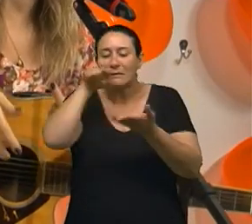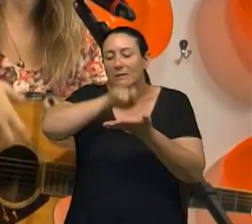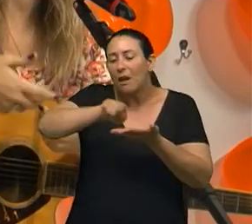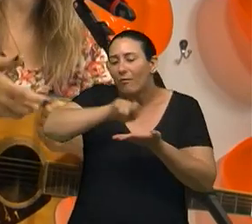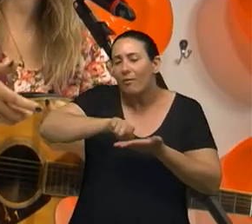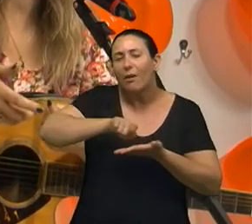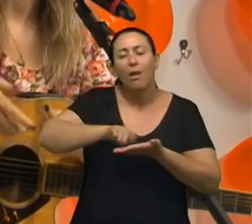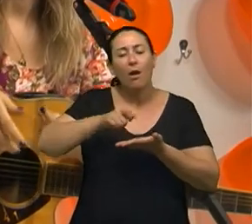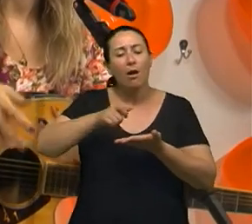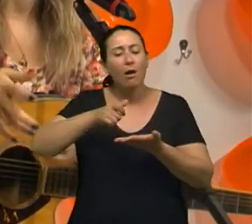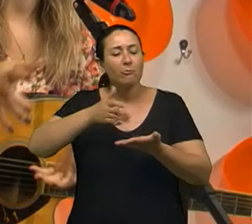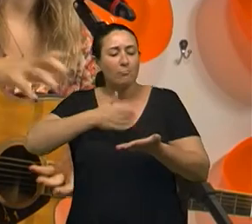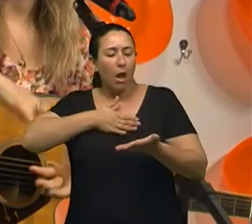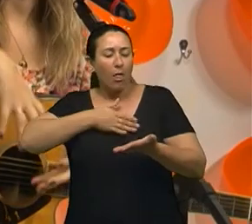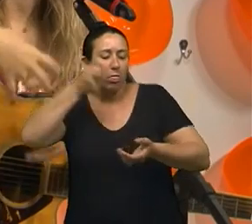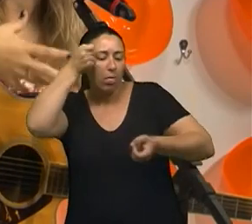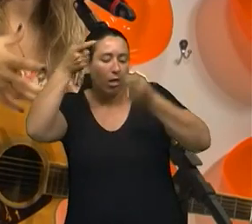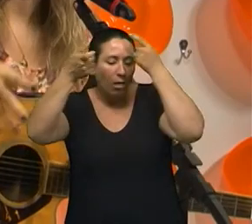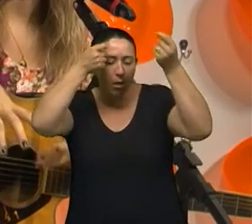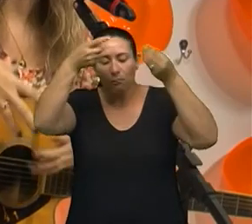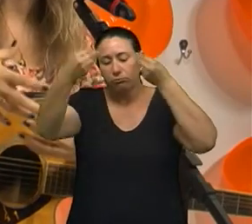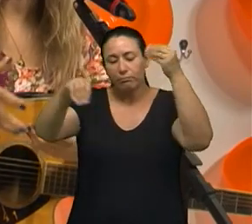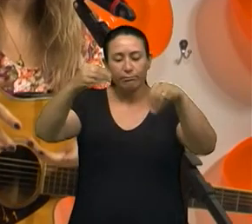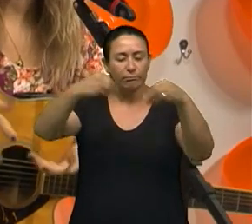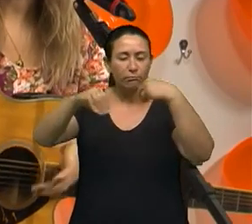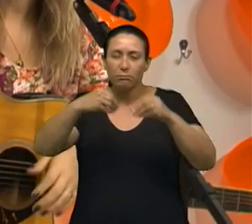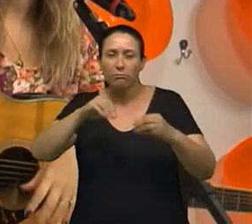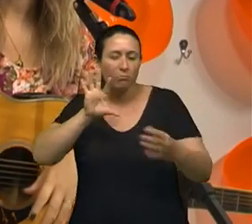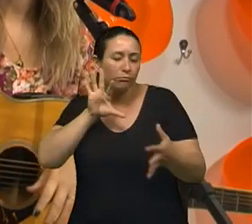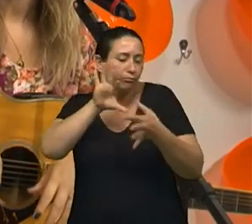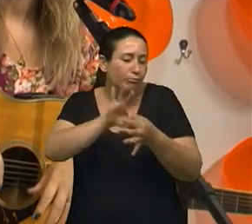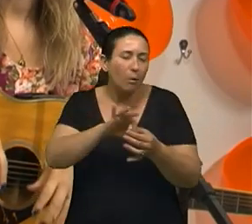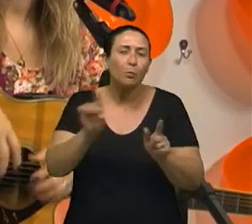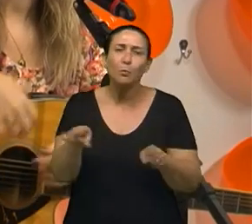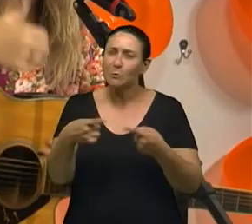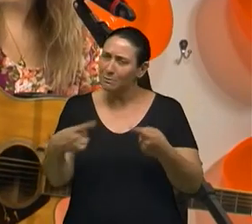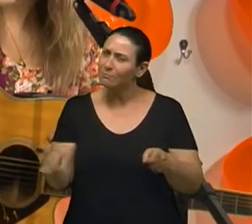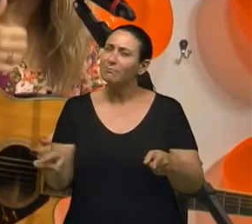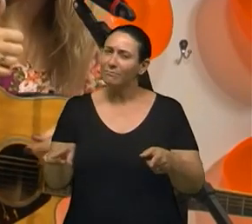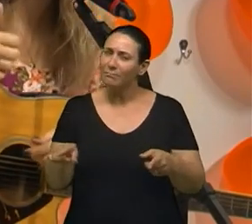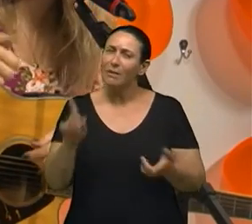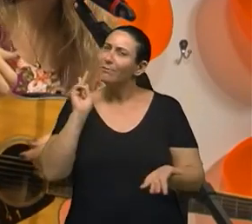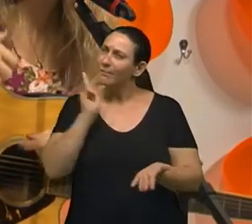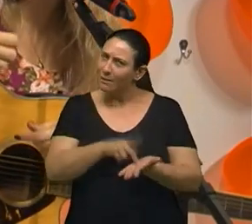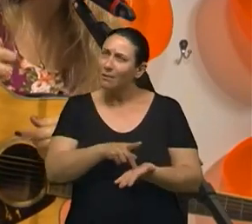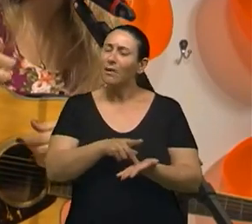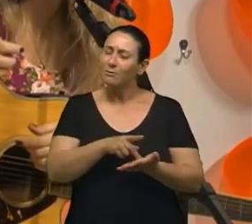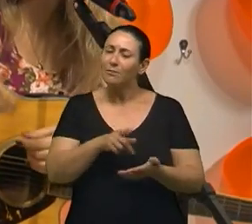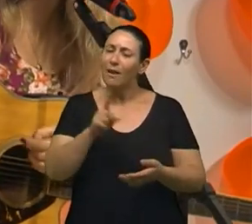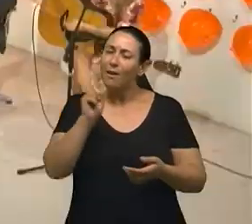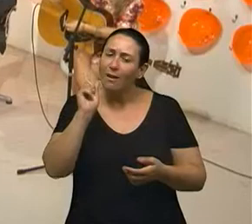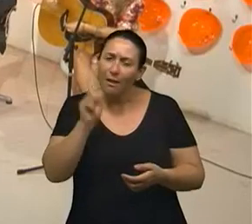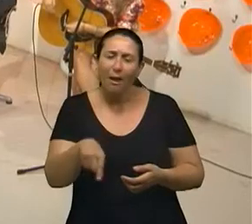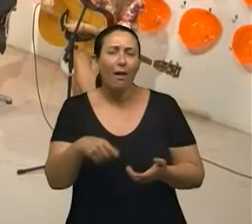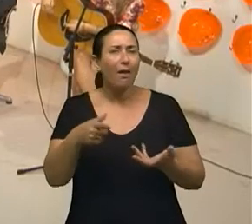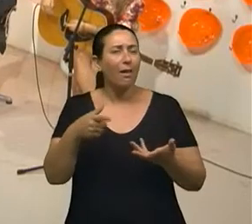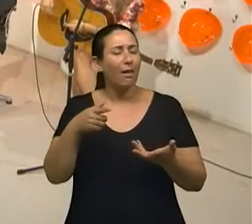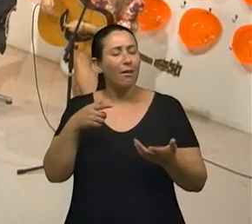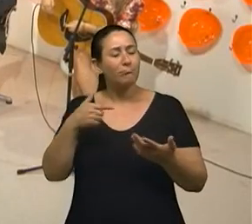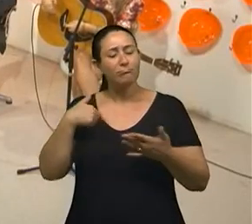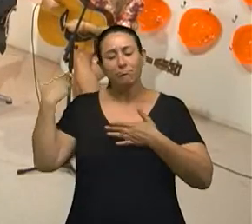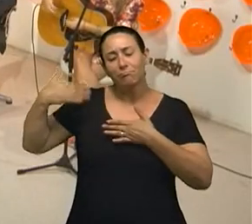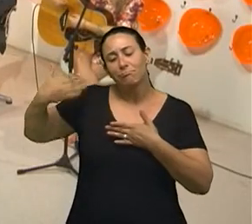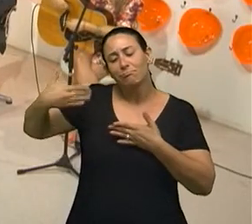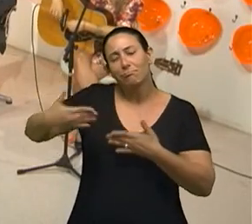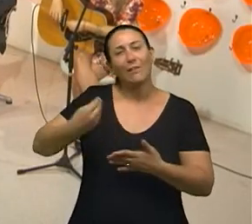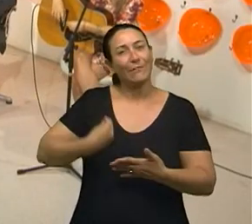manifestar opinião associada com a musicalidade e tudo mais. E com certeza também é uma associação de tudo que eu já ouvi durante a